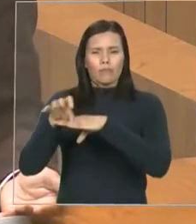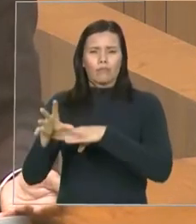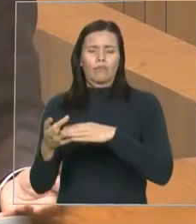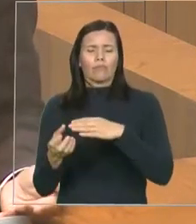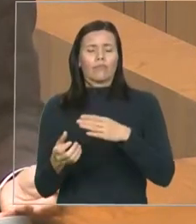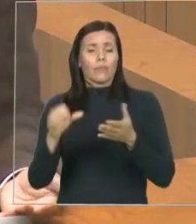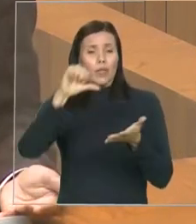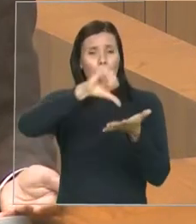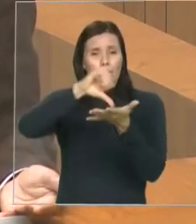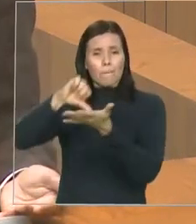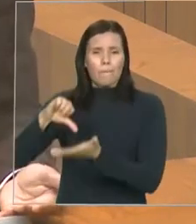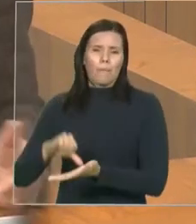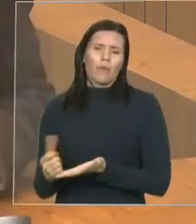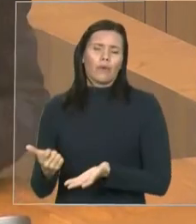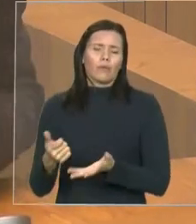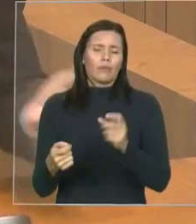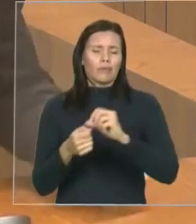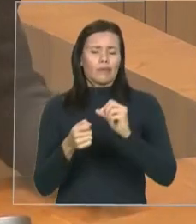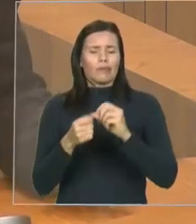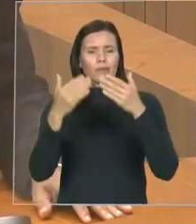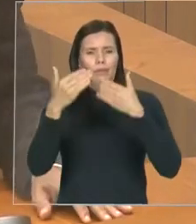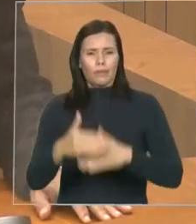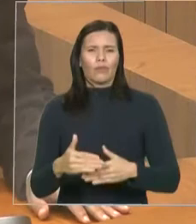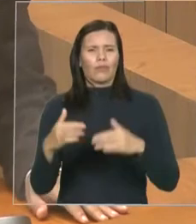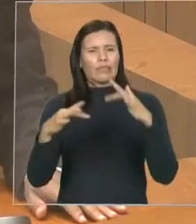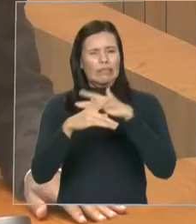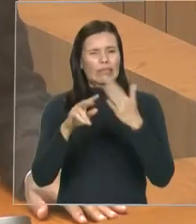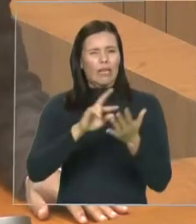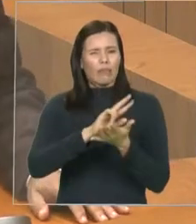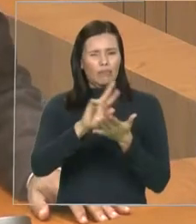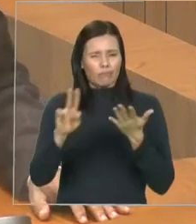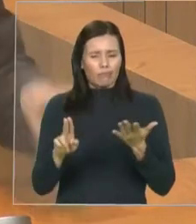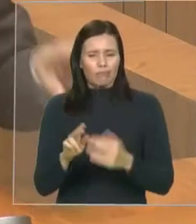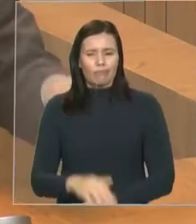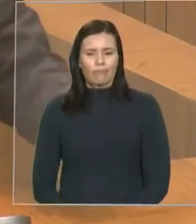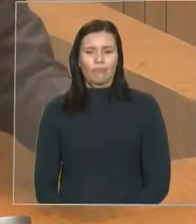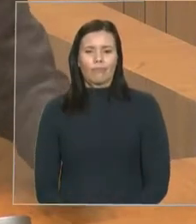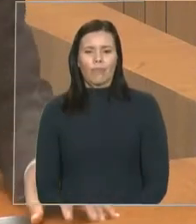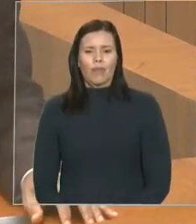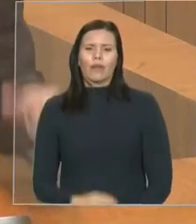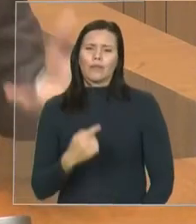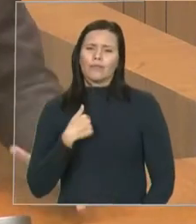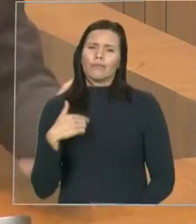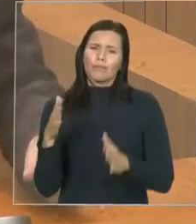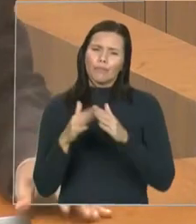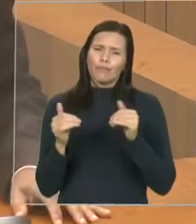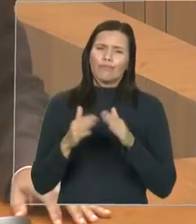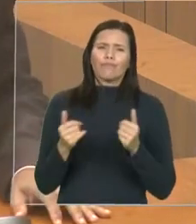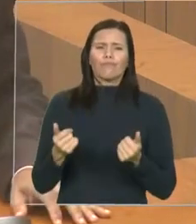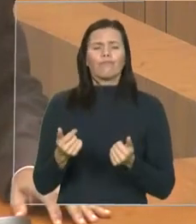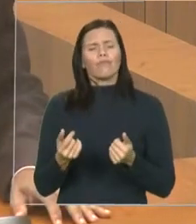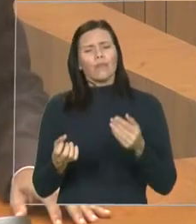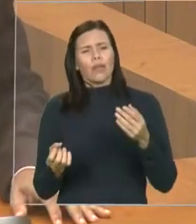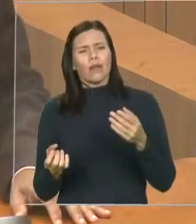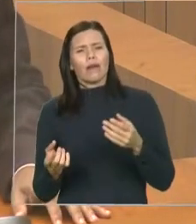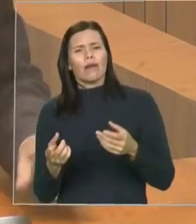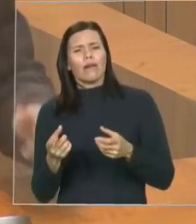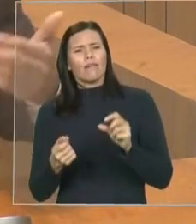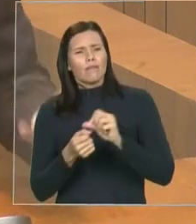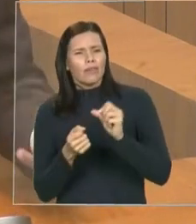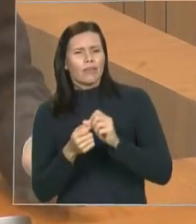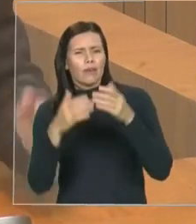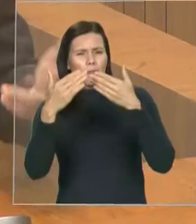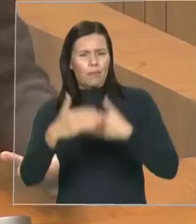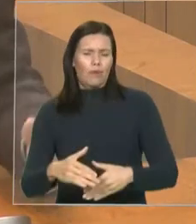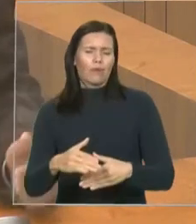a ampliação dos locais de prova para vários locais no Estado do Maranhão, para beneficiar o maranhense, ajudar o maranhense. Há